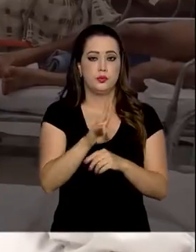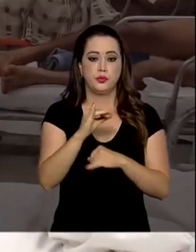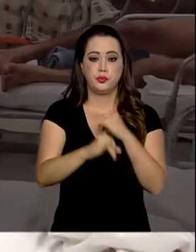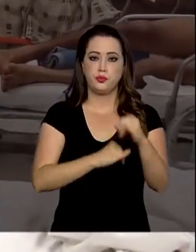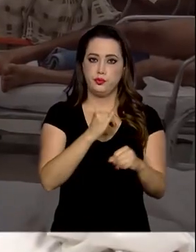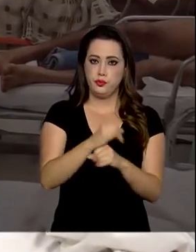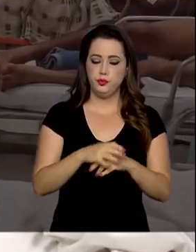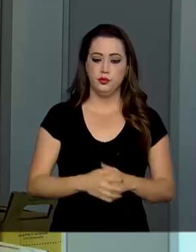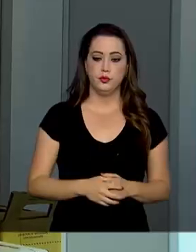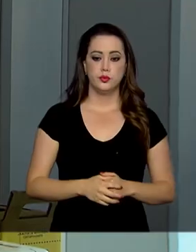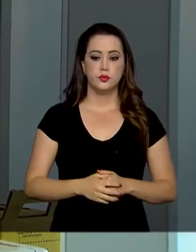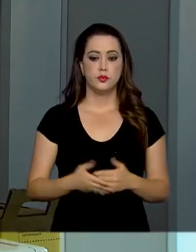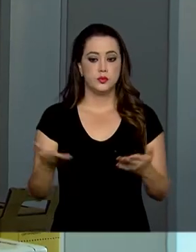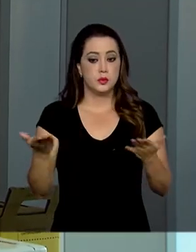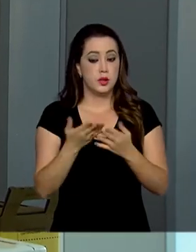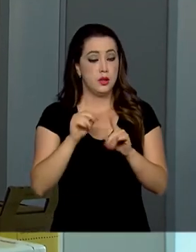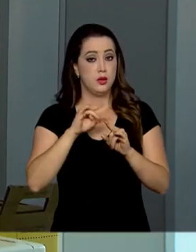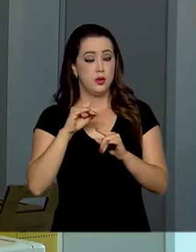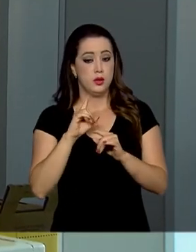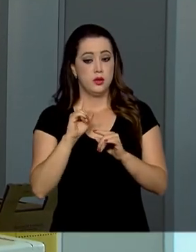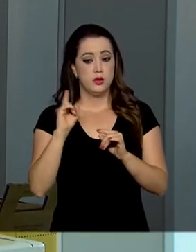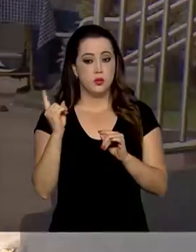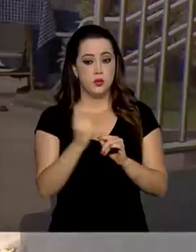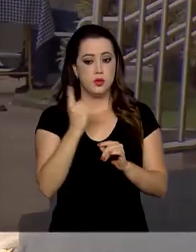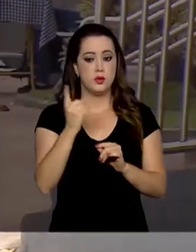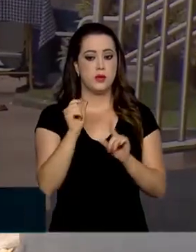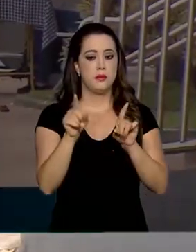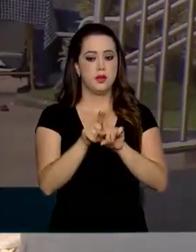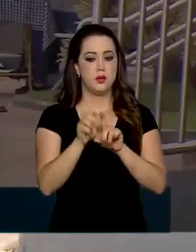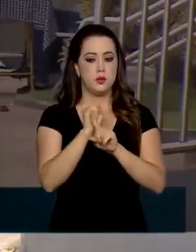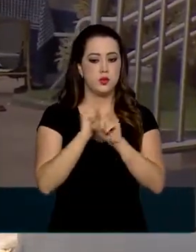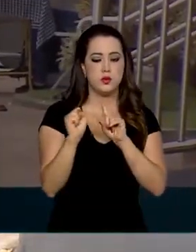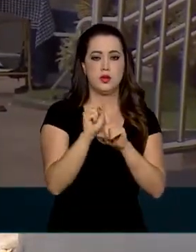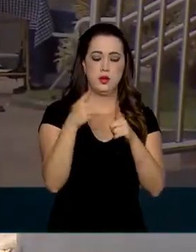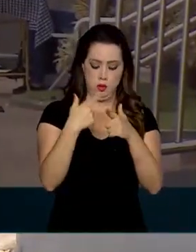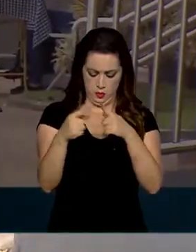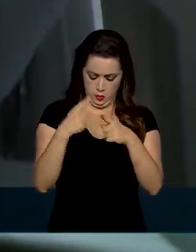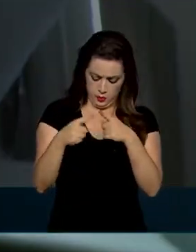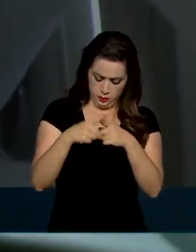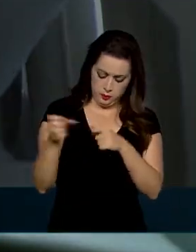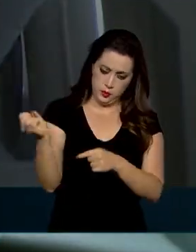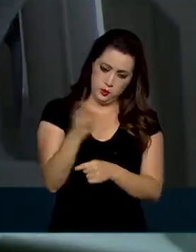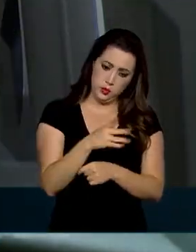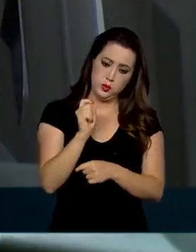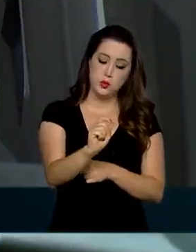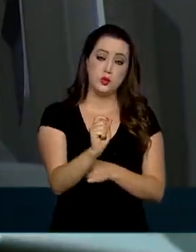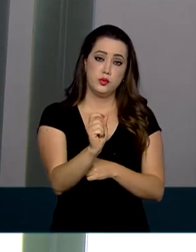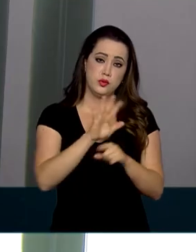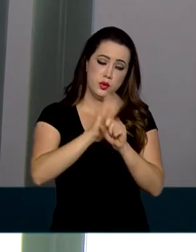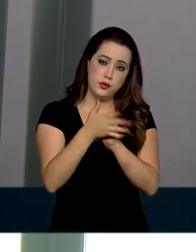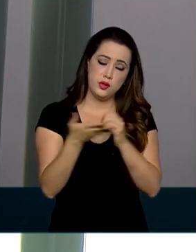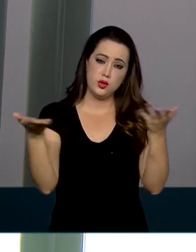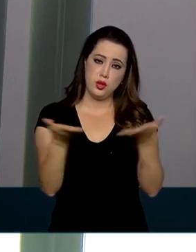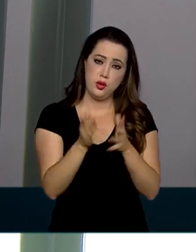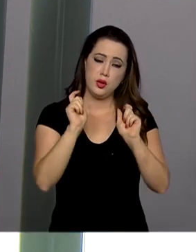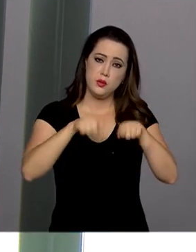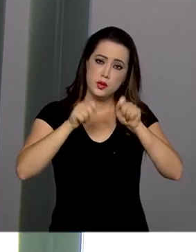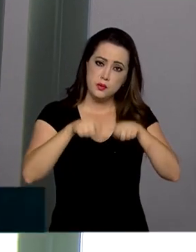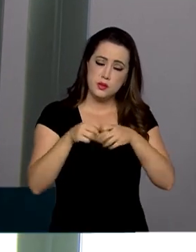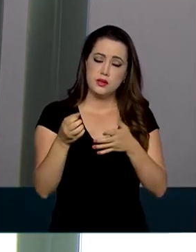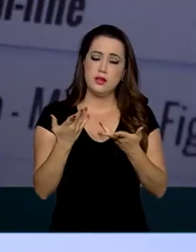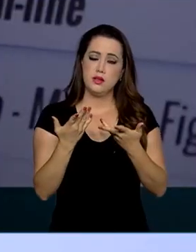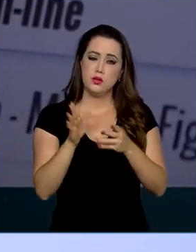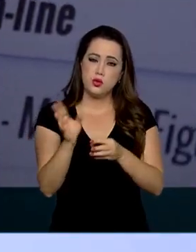Com o isolamento social por causa do novo coronavírus, a forma de atender o paciente teve que ser